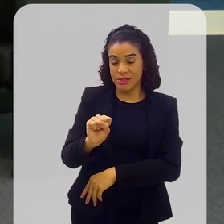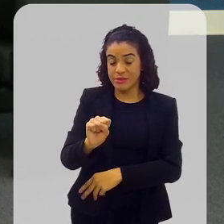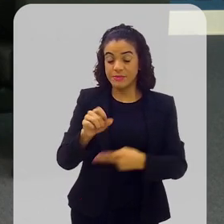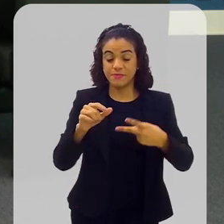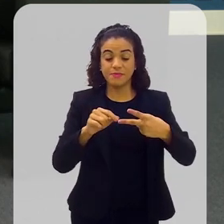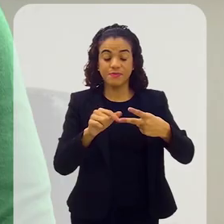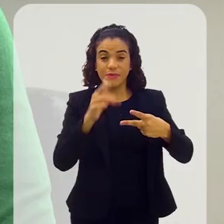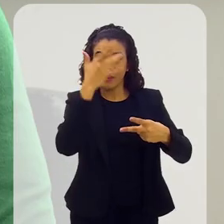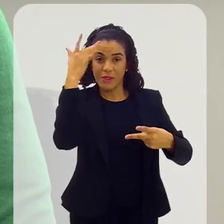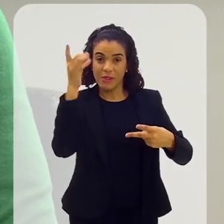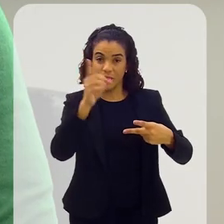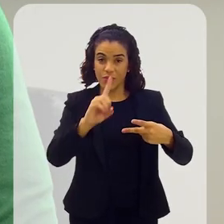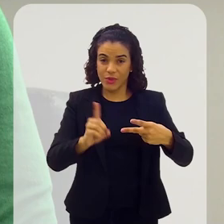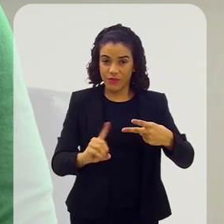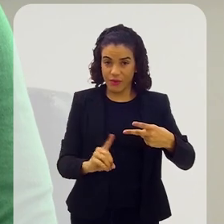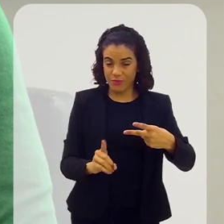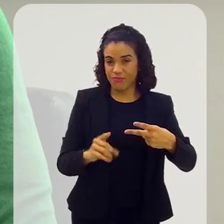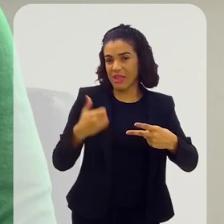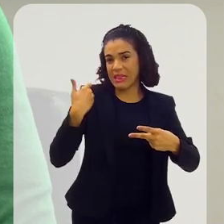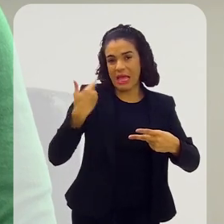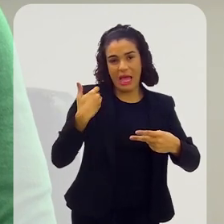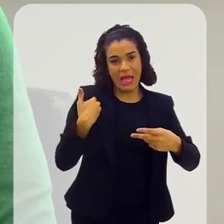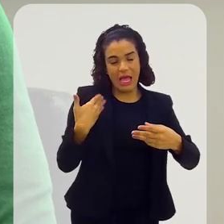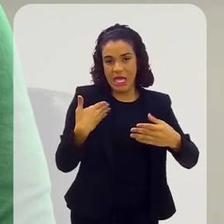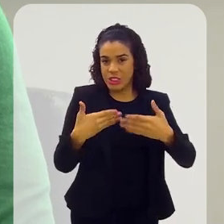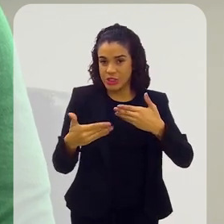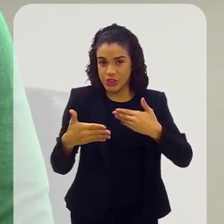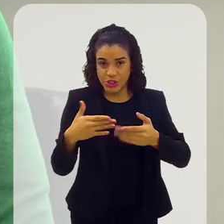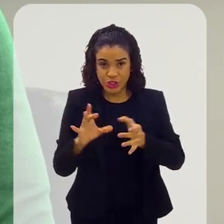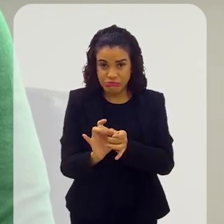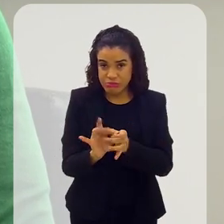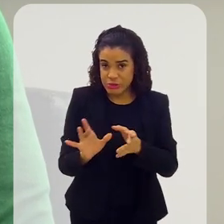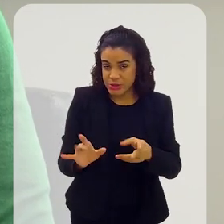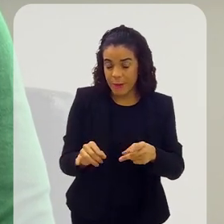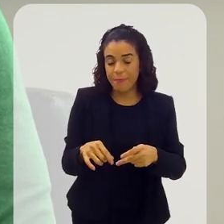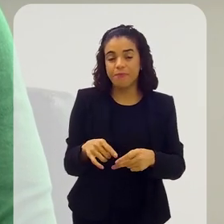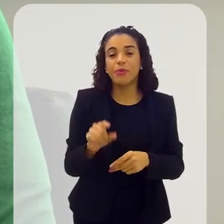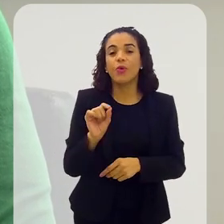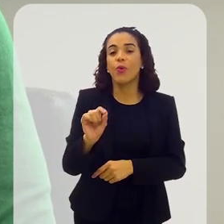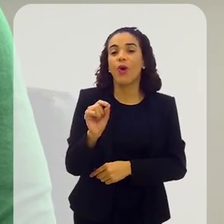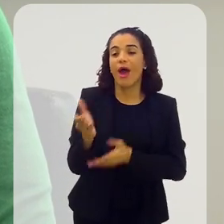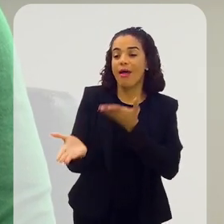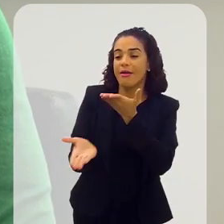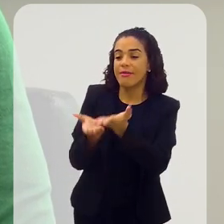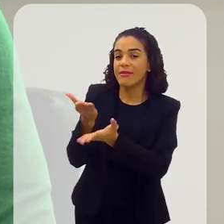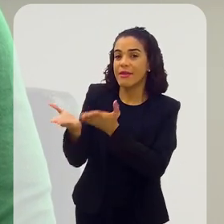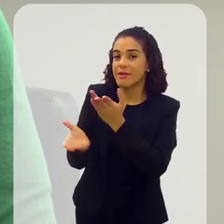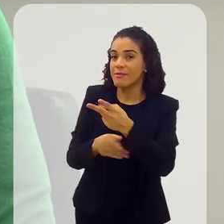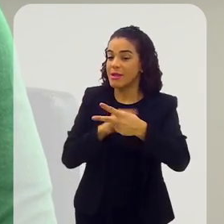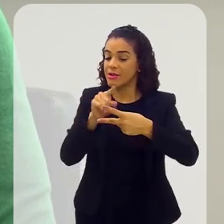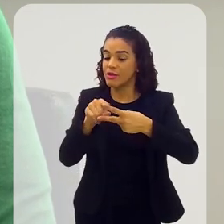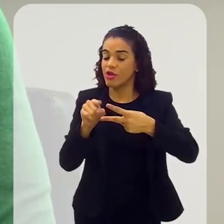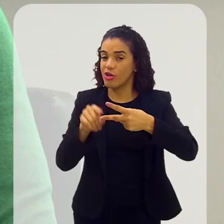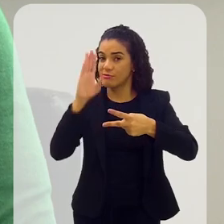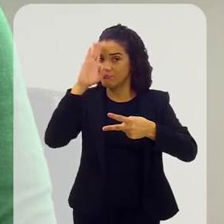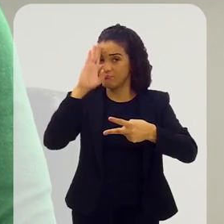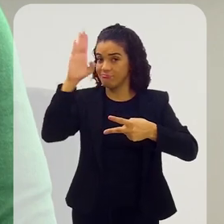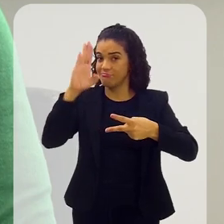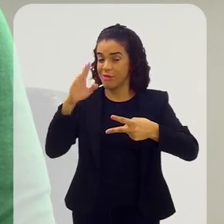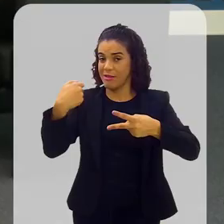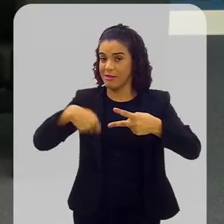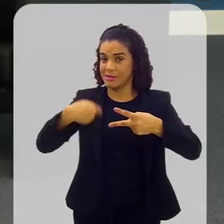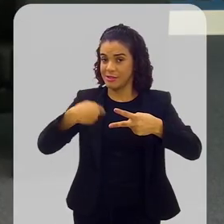pessoas com deficiência de qualquer idade, mediante o atendimento de dois requisitos